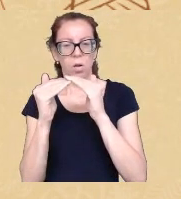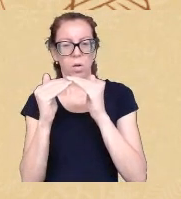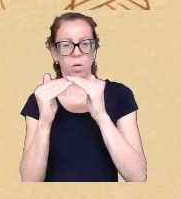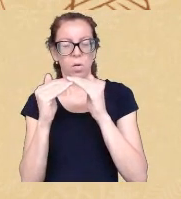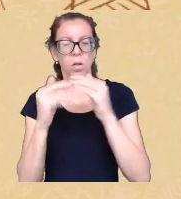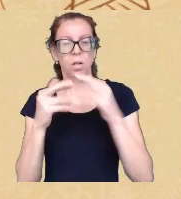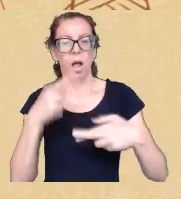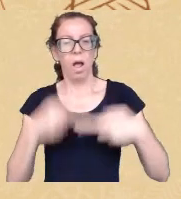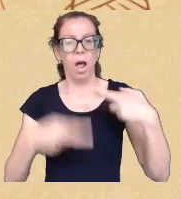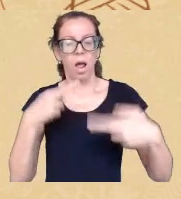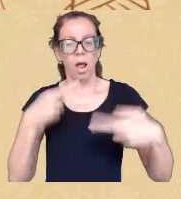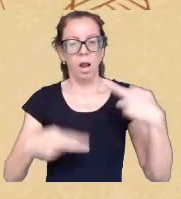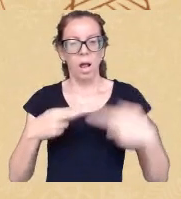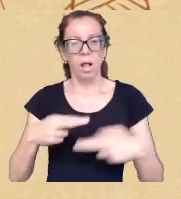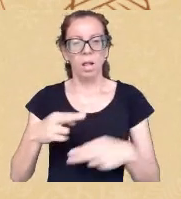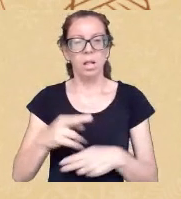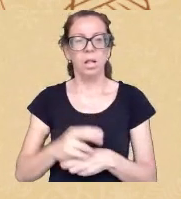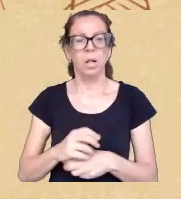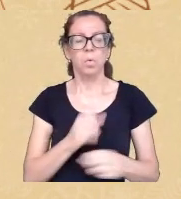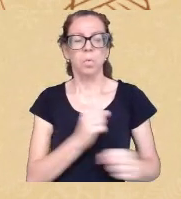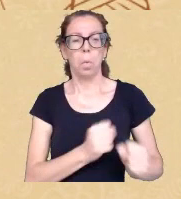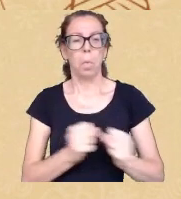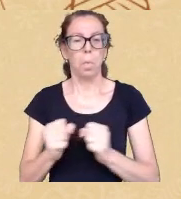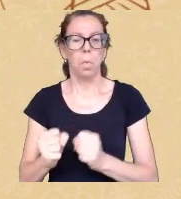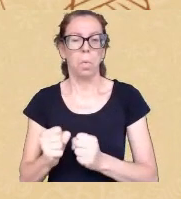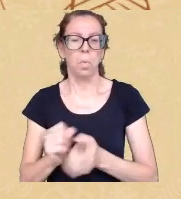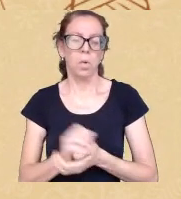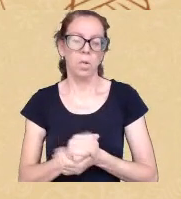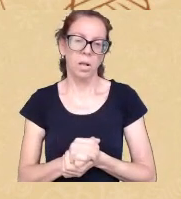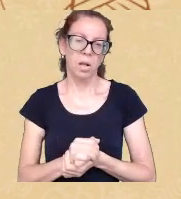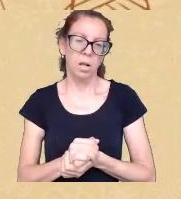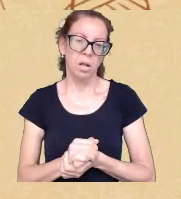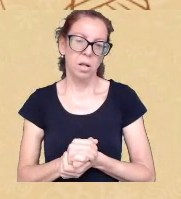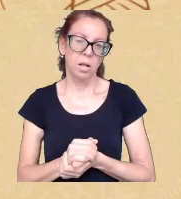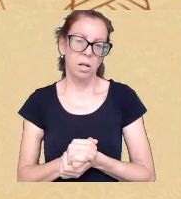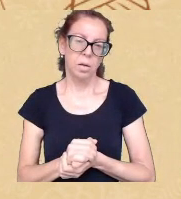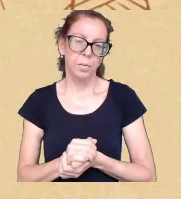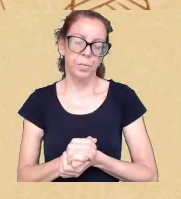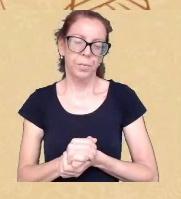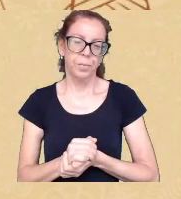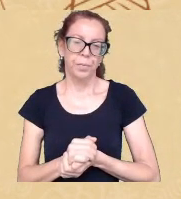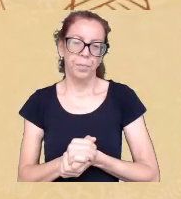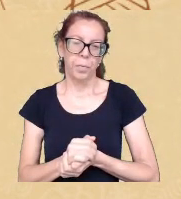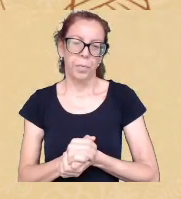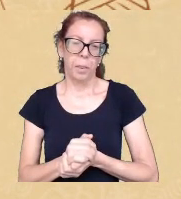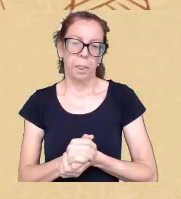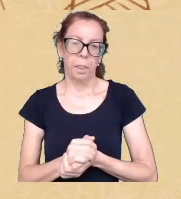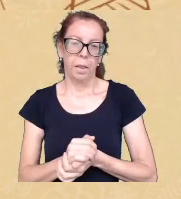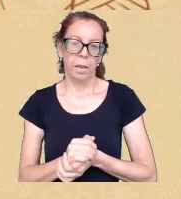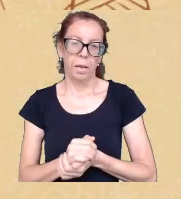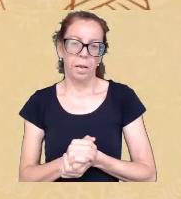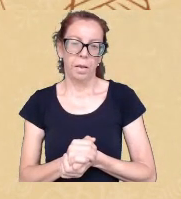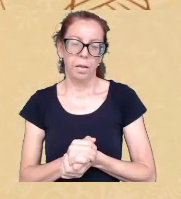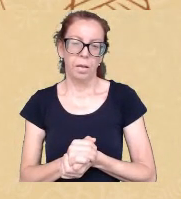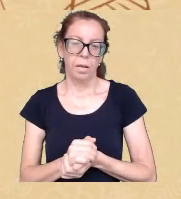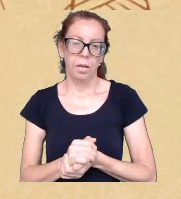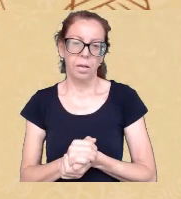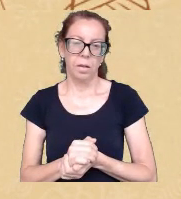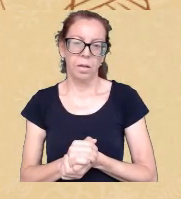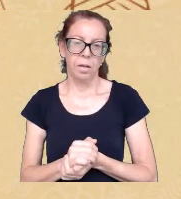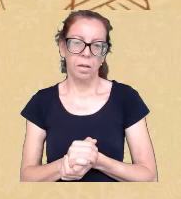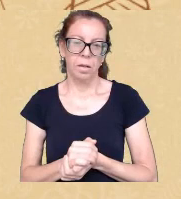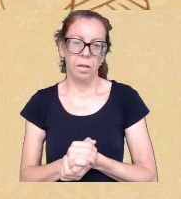não cede desse lugar se ele não for tirado de lá um caso clássico a gente sempre lembra na